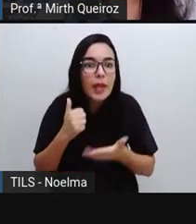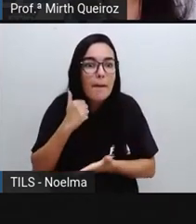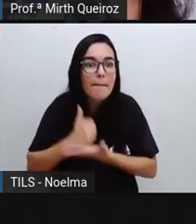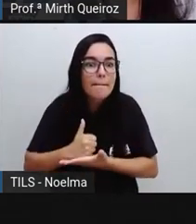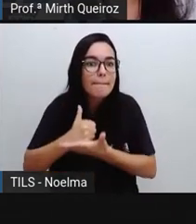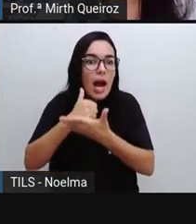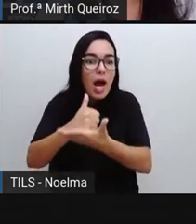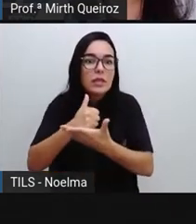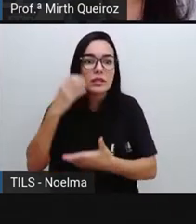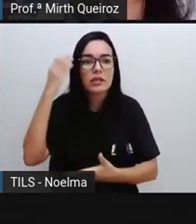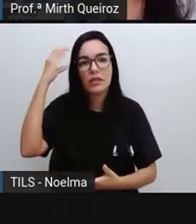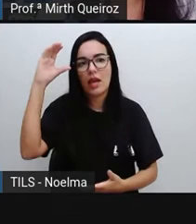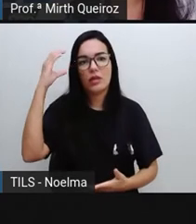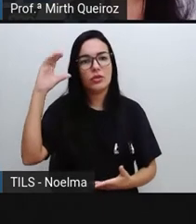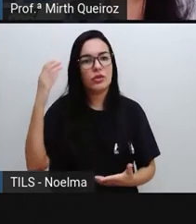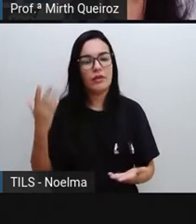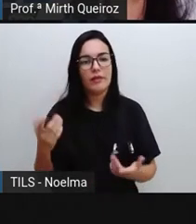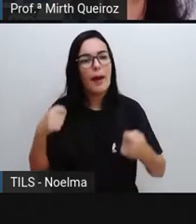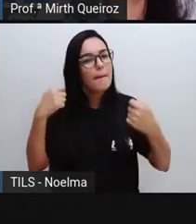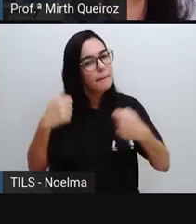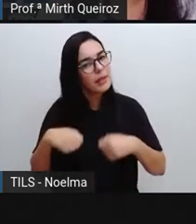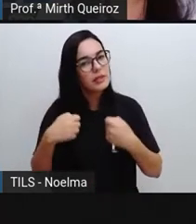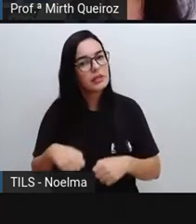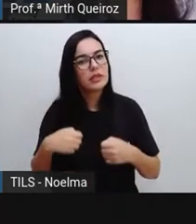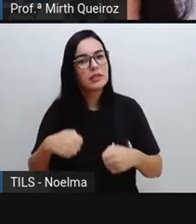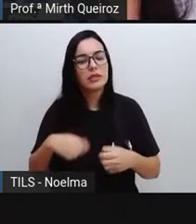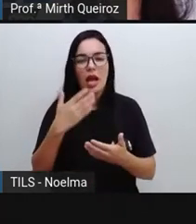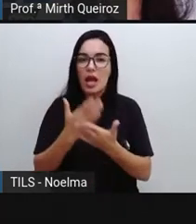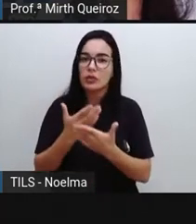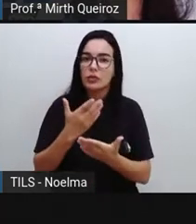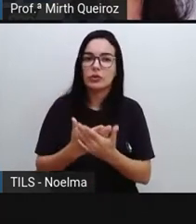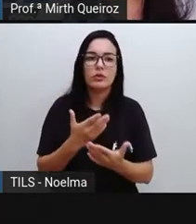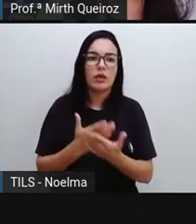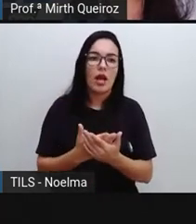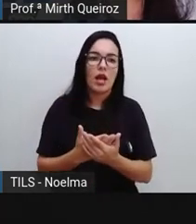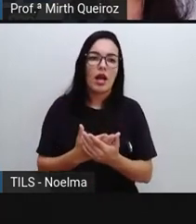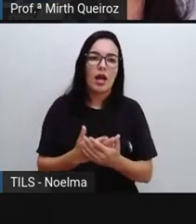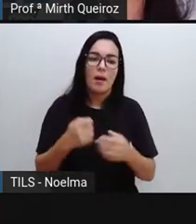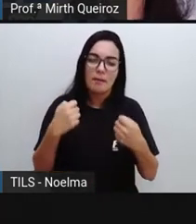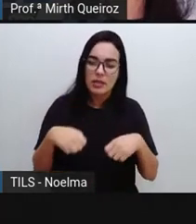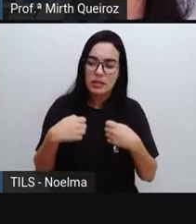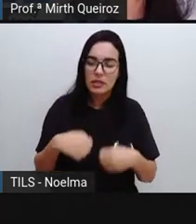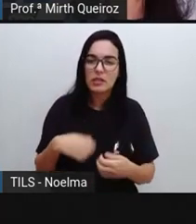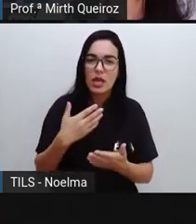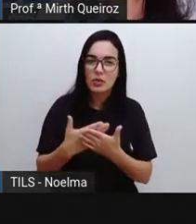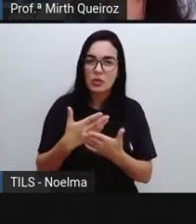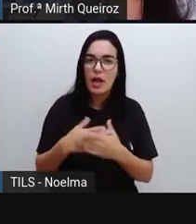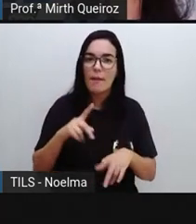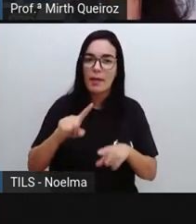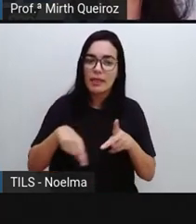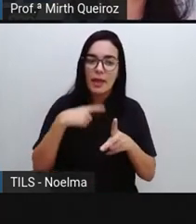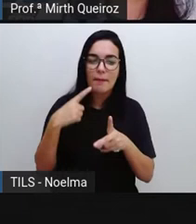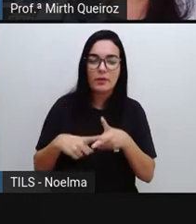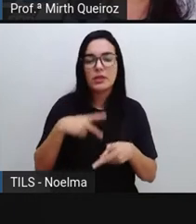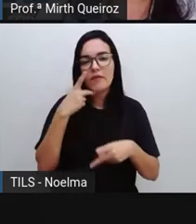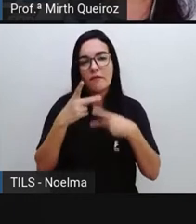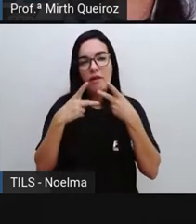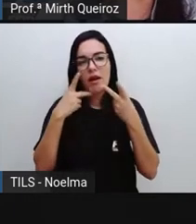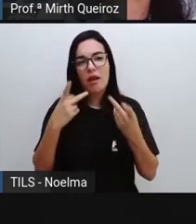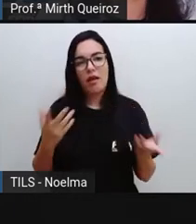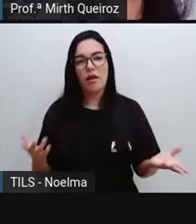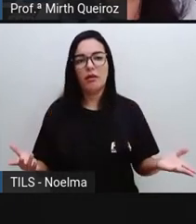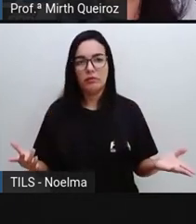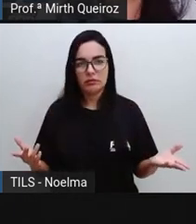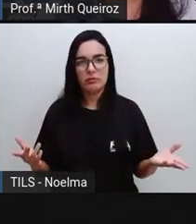científico de estudo. Então, a gente precisa estudar para a gente saber o que é que... Se há